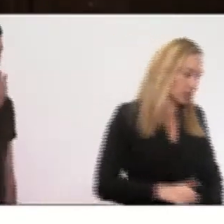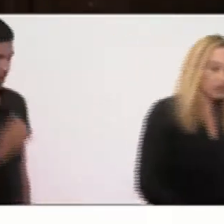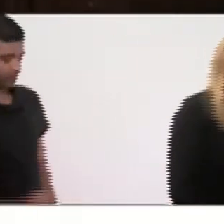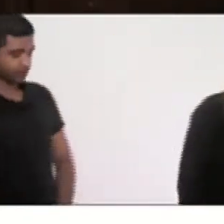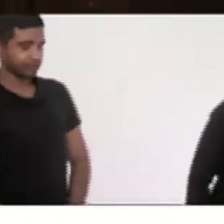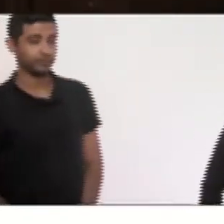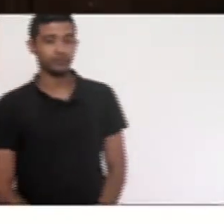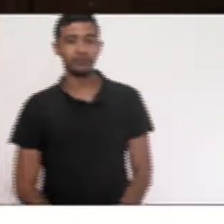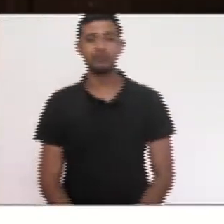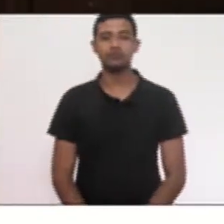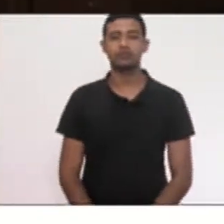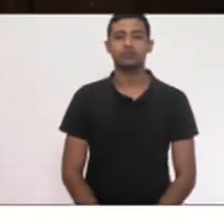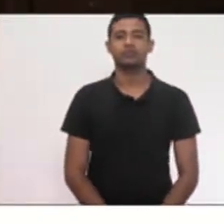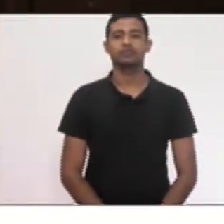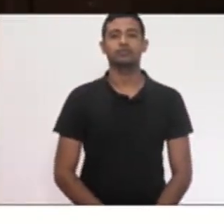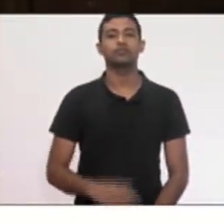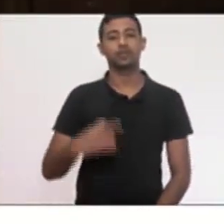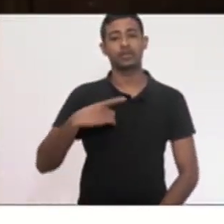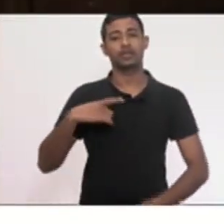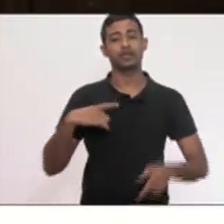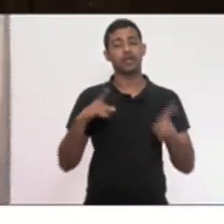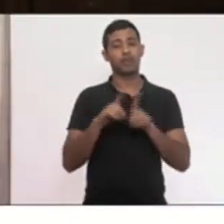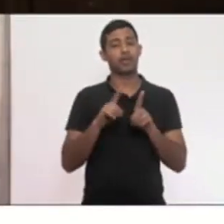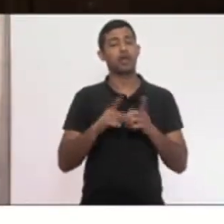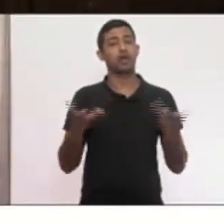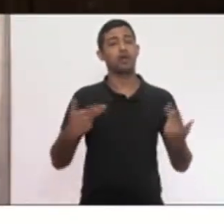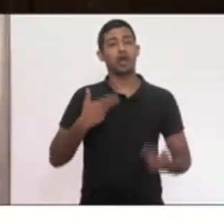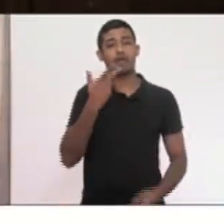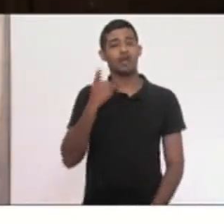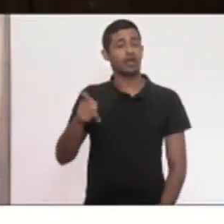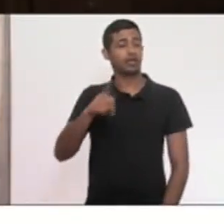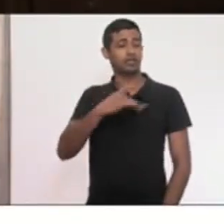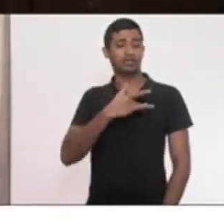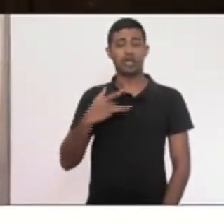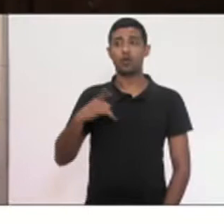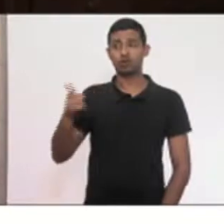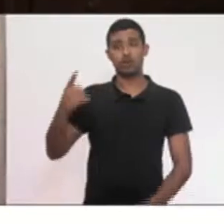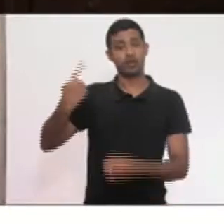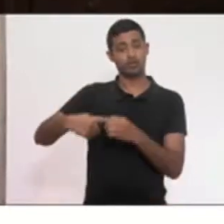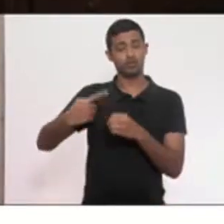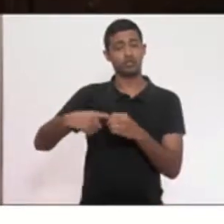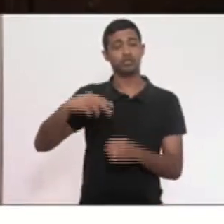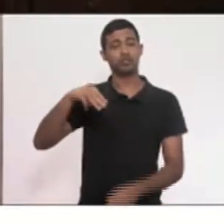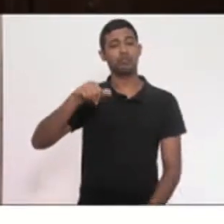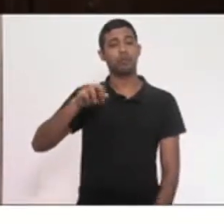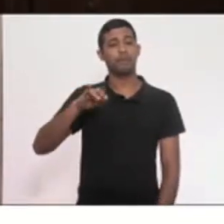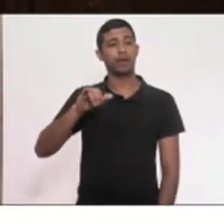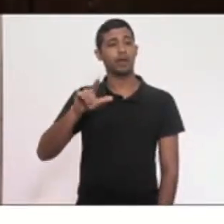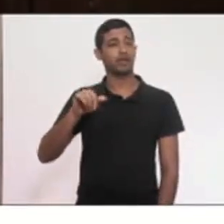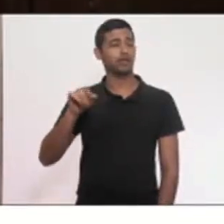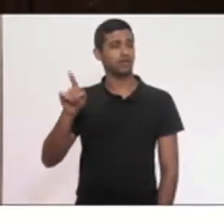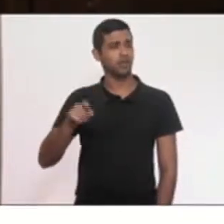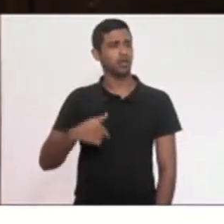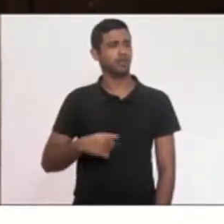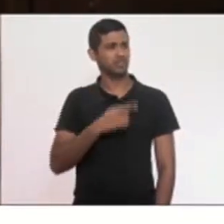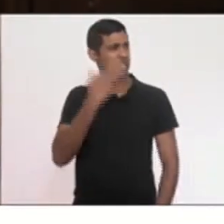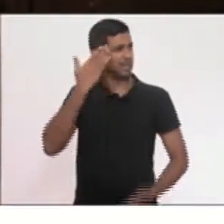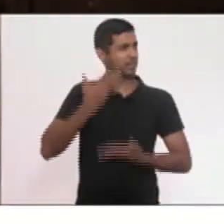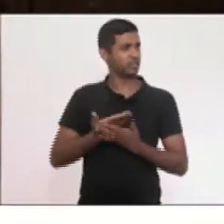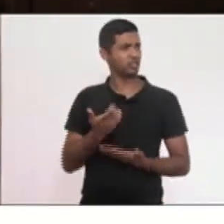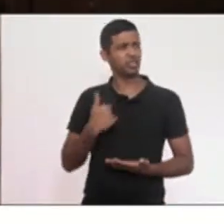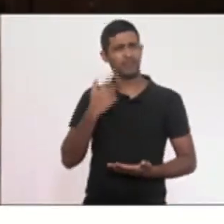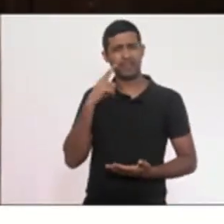contramão, vou falar da saúde desse município. Você acredita que uma cidade com um